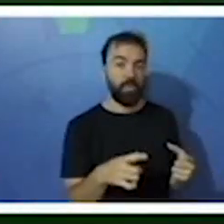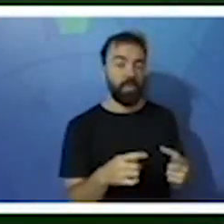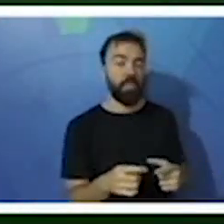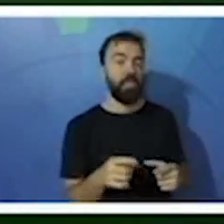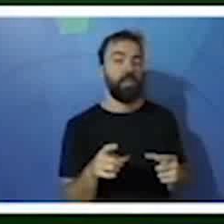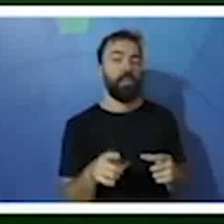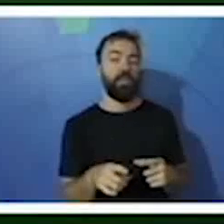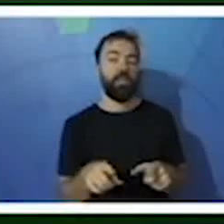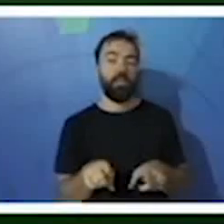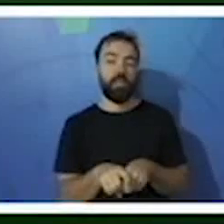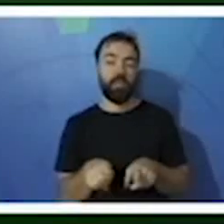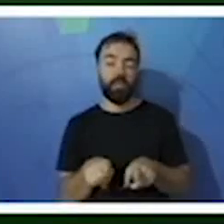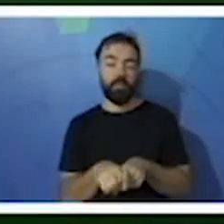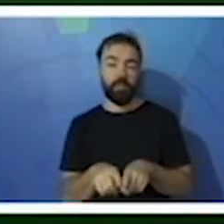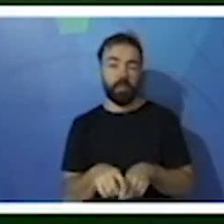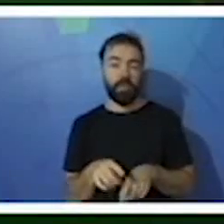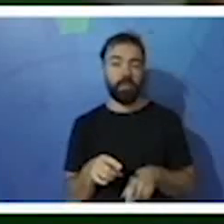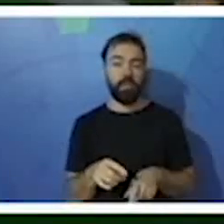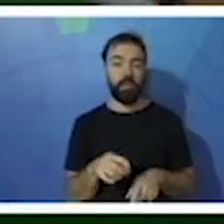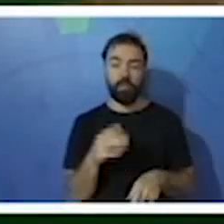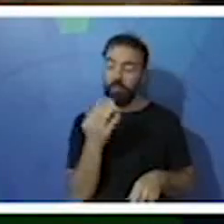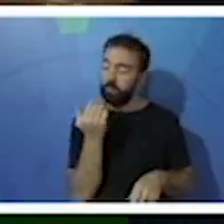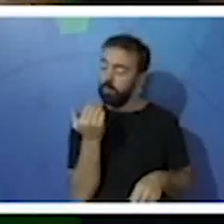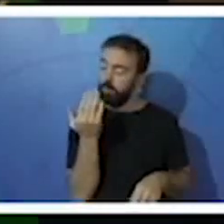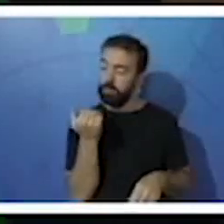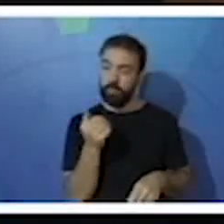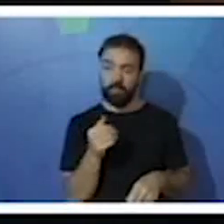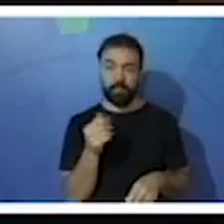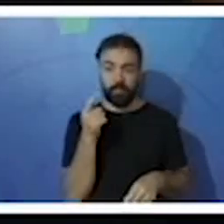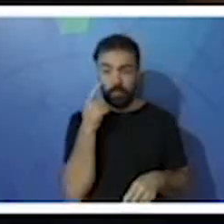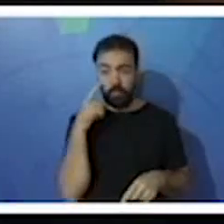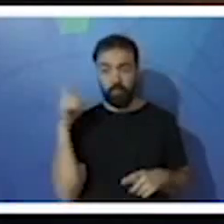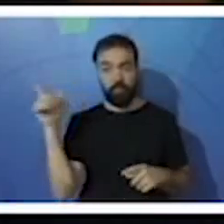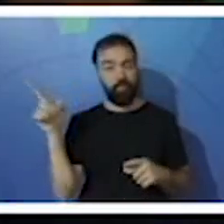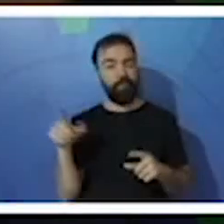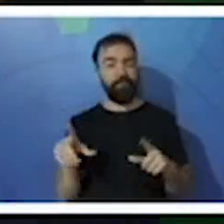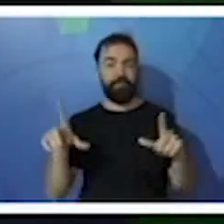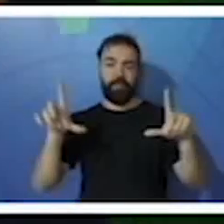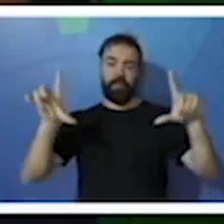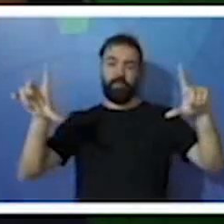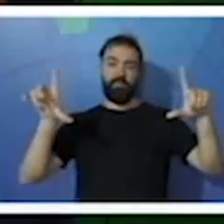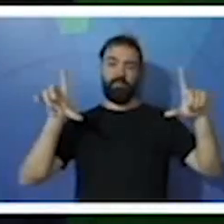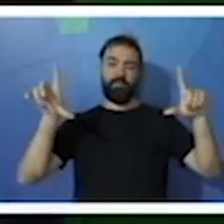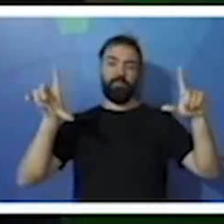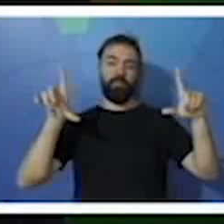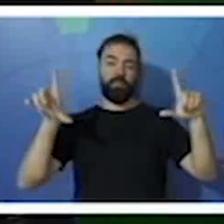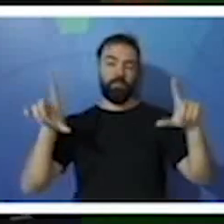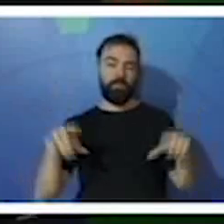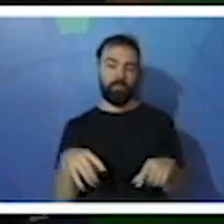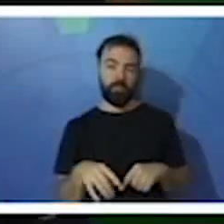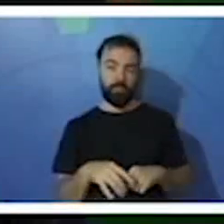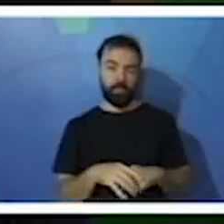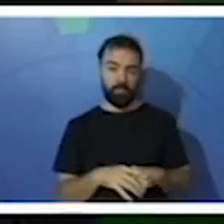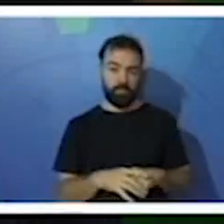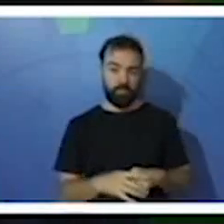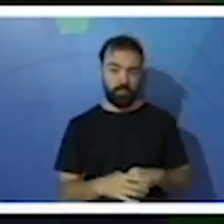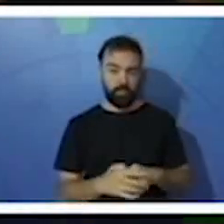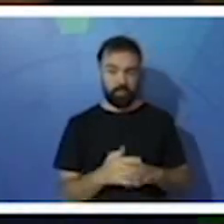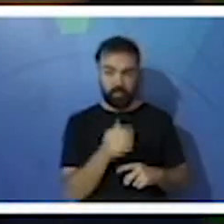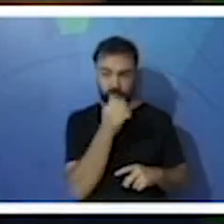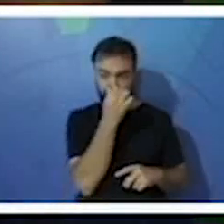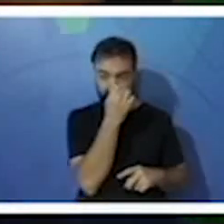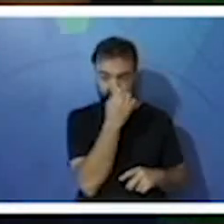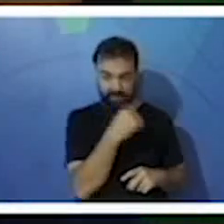hoje. Página 215. Aqui mostra, né, a turma do Luan, que estava em um zoológico, e eles fizeram essa